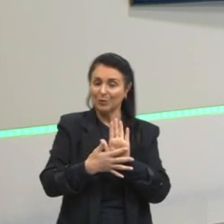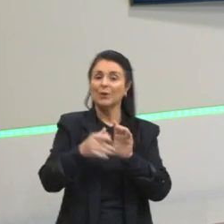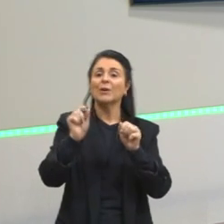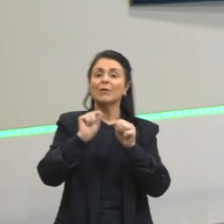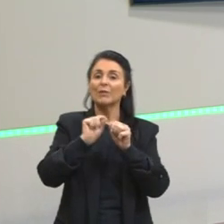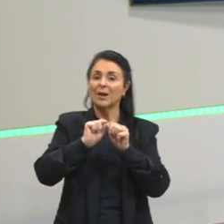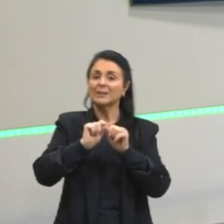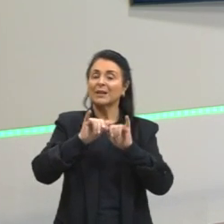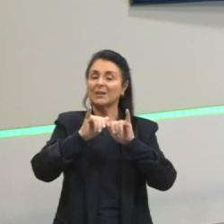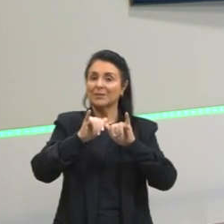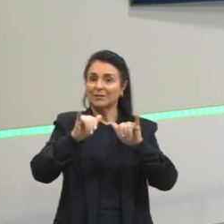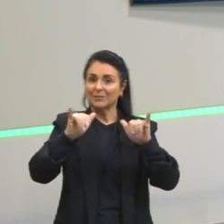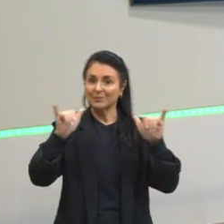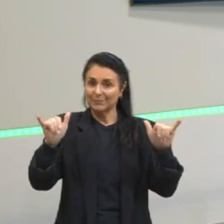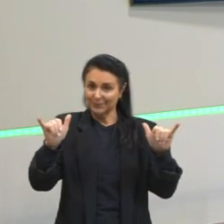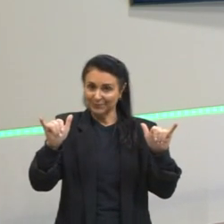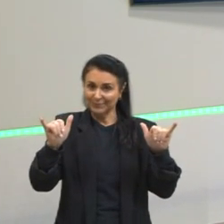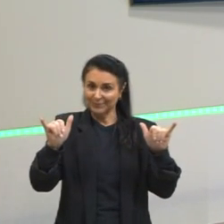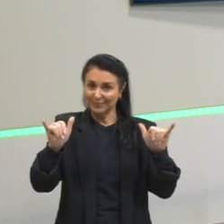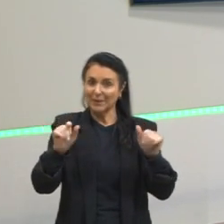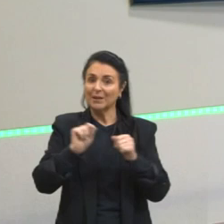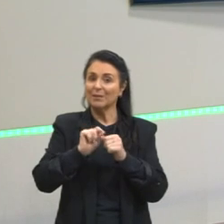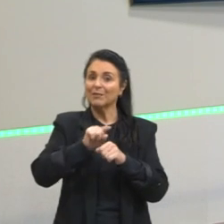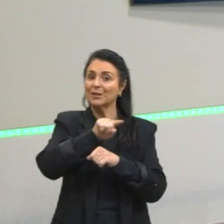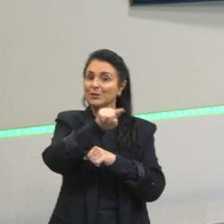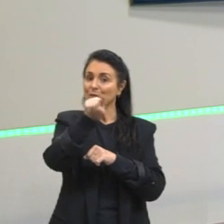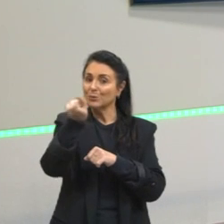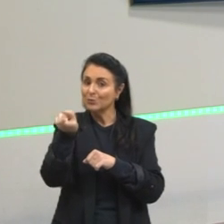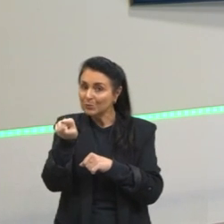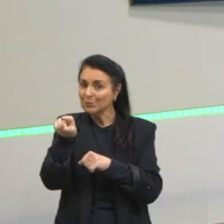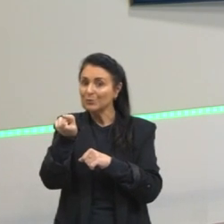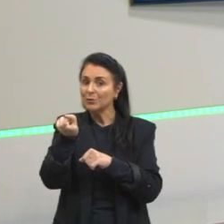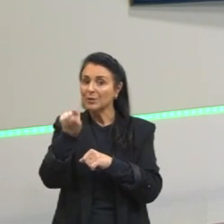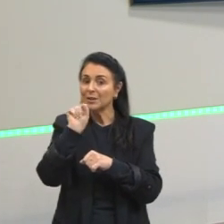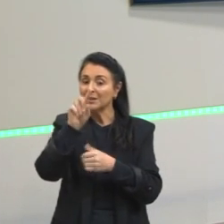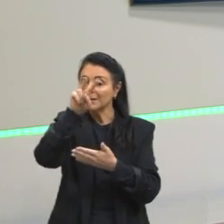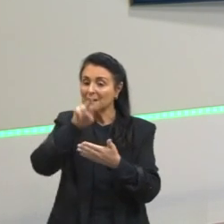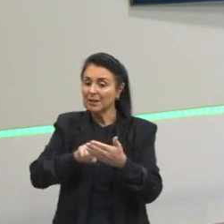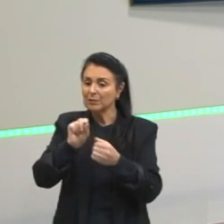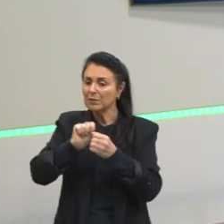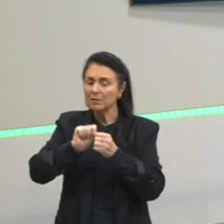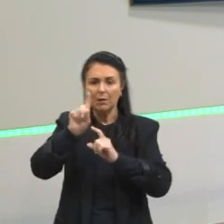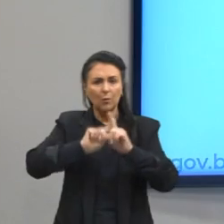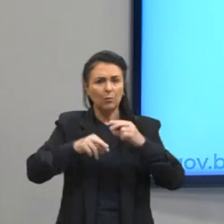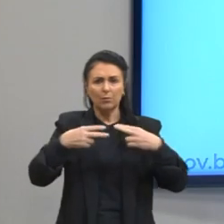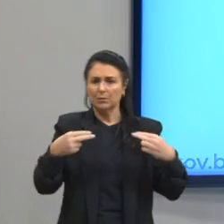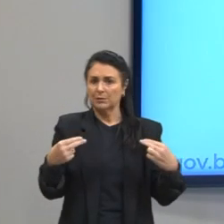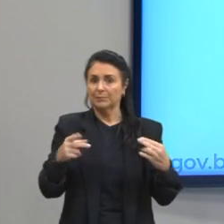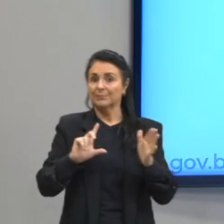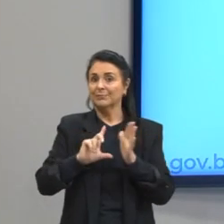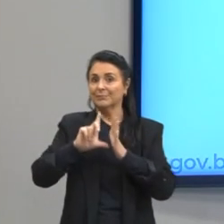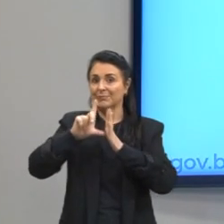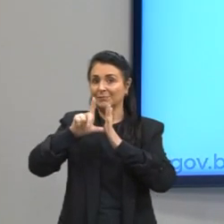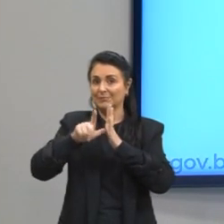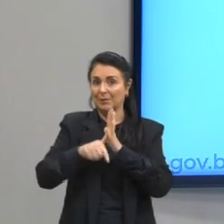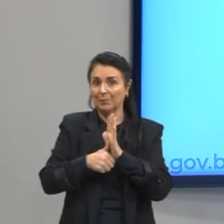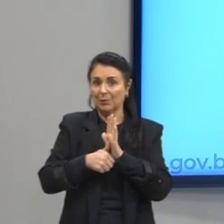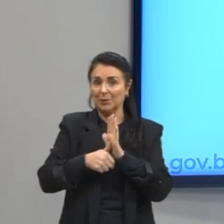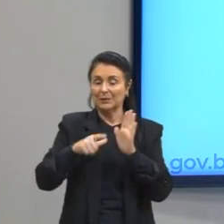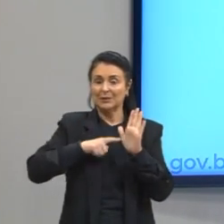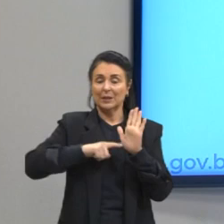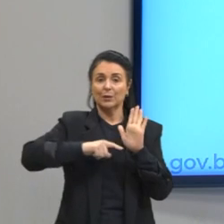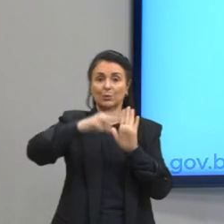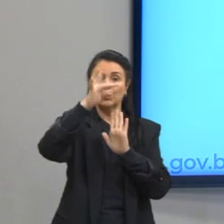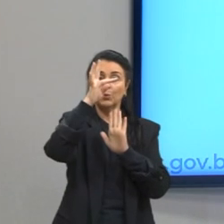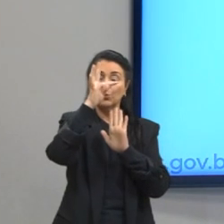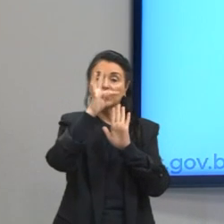essa informação que condiciona uma ação do nosso leitor. depois, o que a gente chama